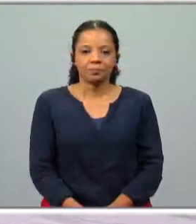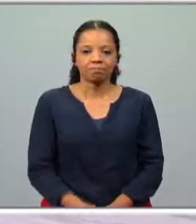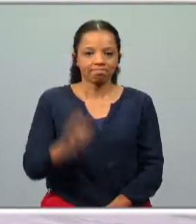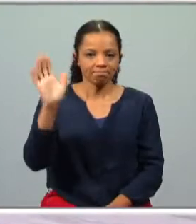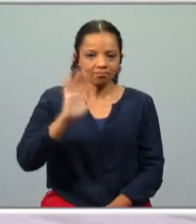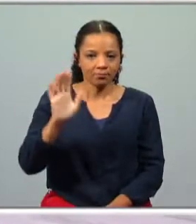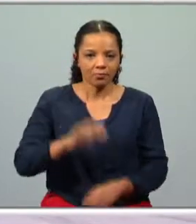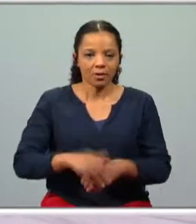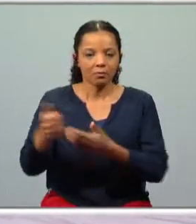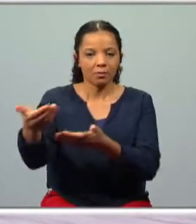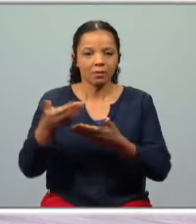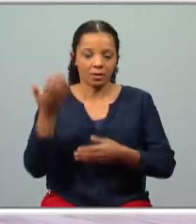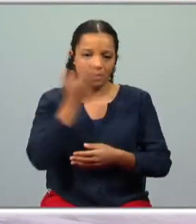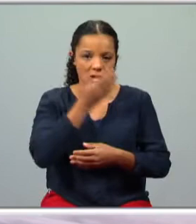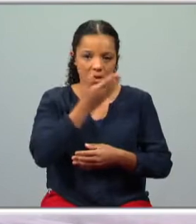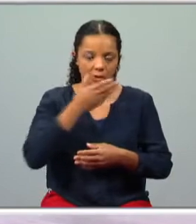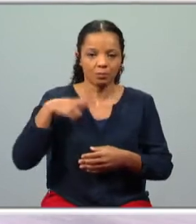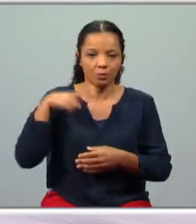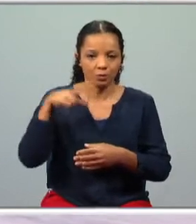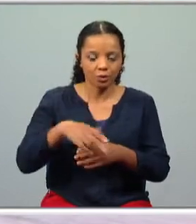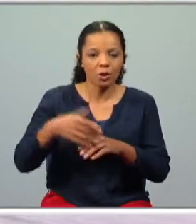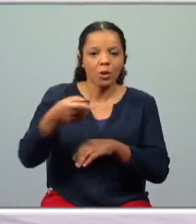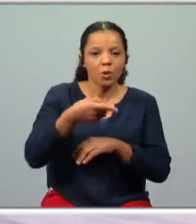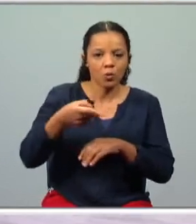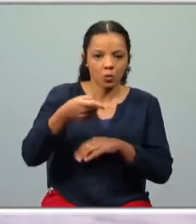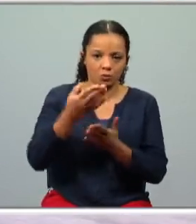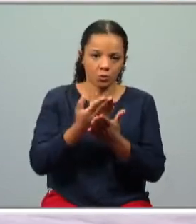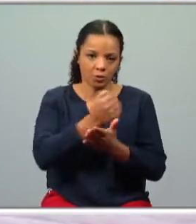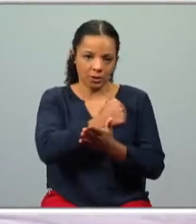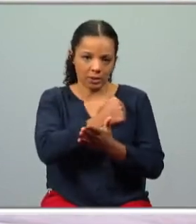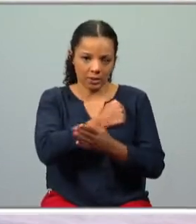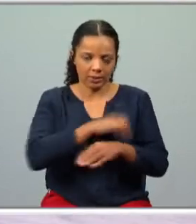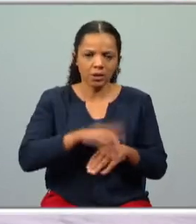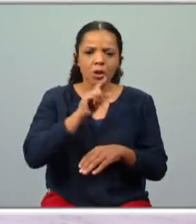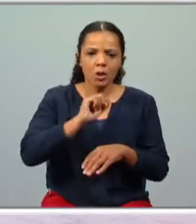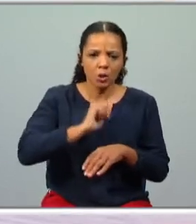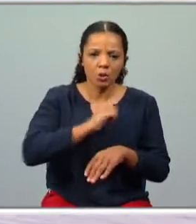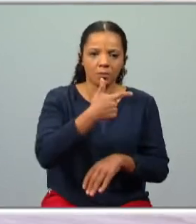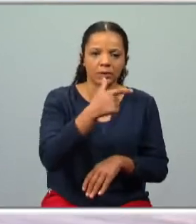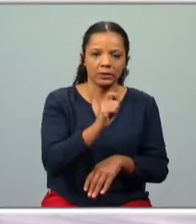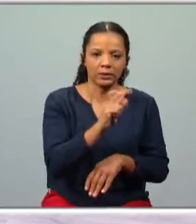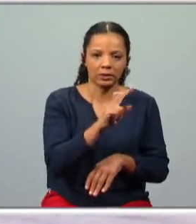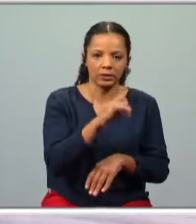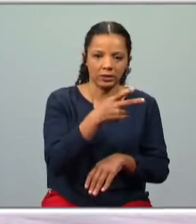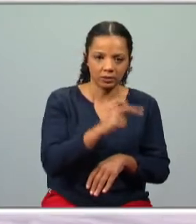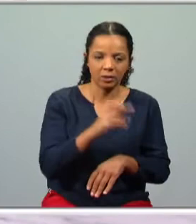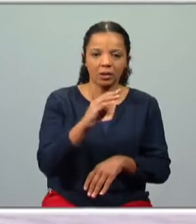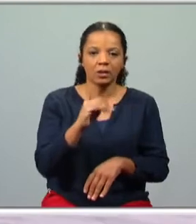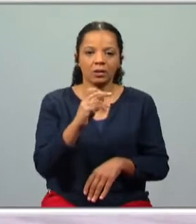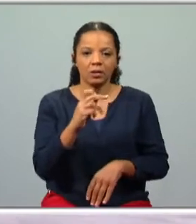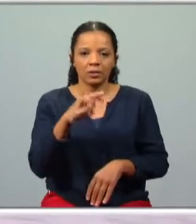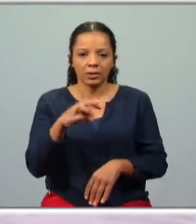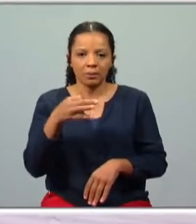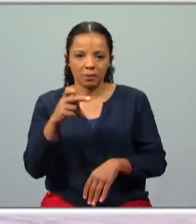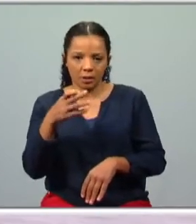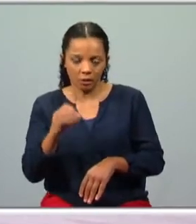Olá, bem-vindo a mais uma emissão de Português de 9º ano aqui no Estudo em Casa. Eu chamo-me Teresa Cadete Sampaim, sou a tua professora e vou